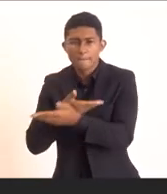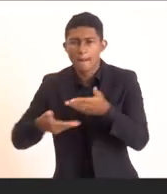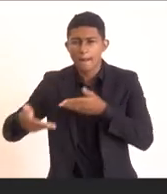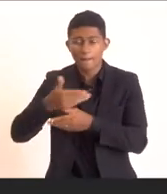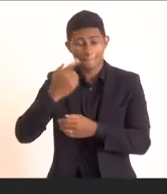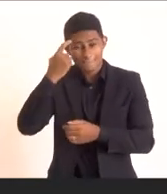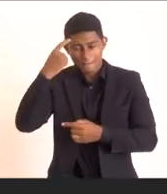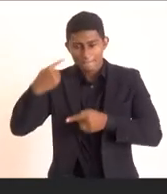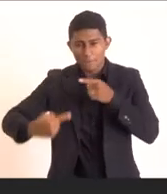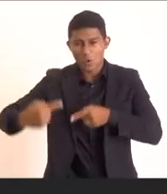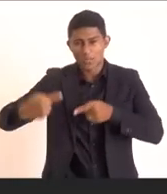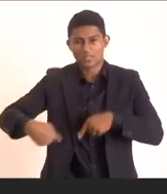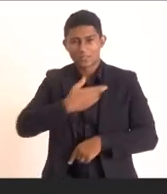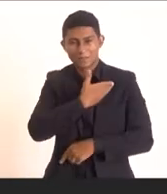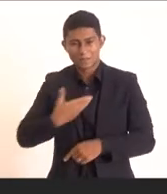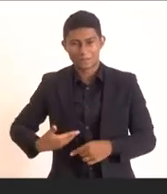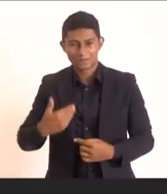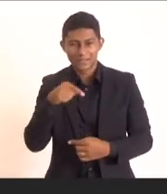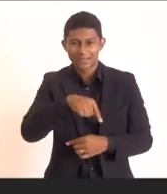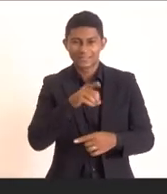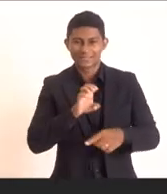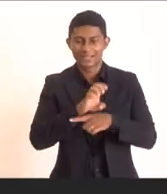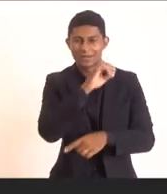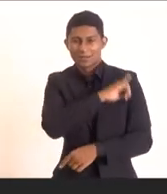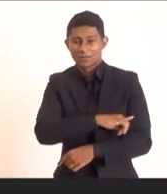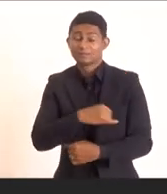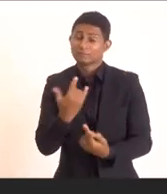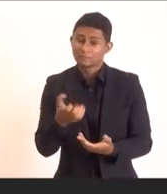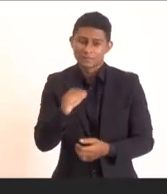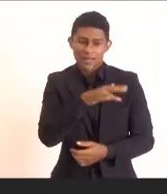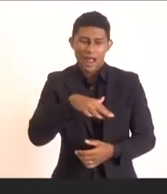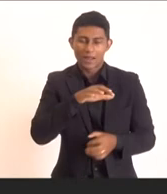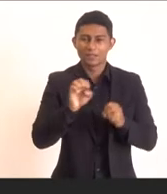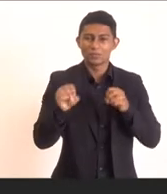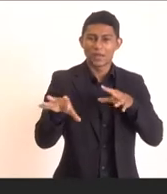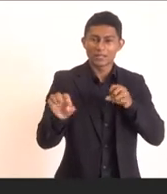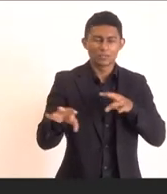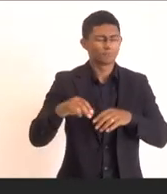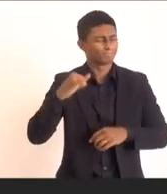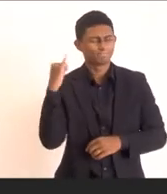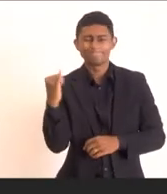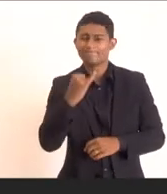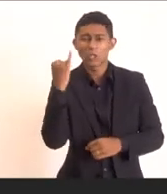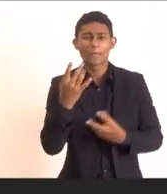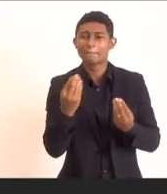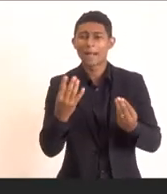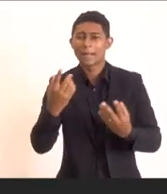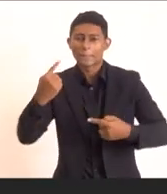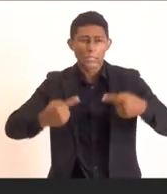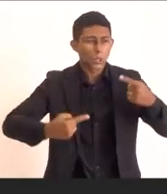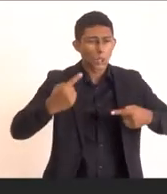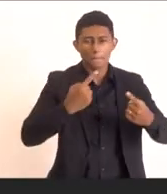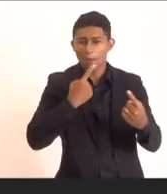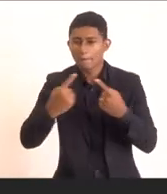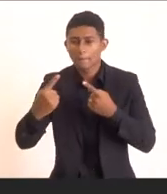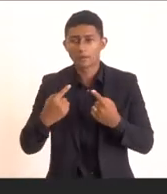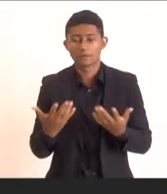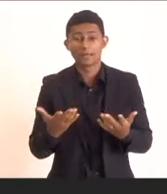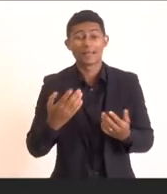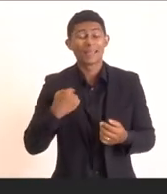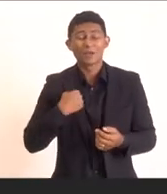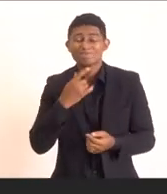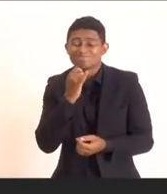para o nosso Estado, a educação tem um papel essencial na construção dessa discussão. Eu, infelizmente, não consegui estar